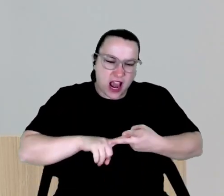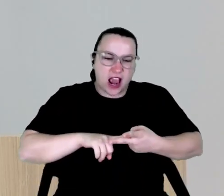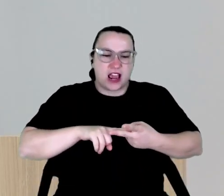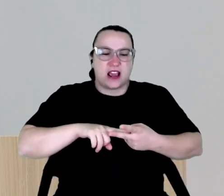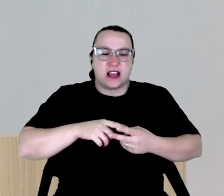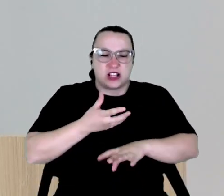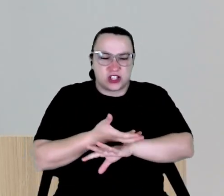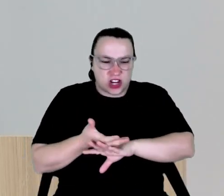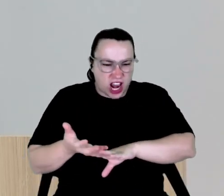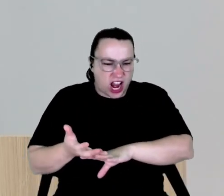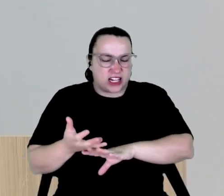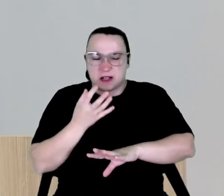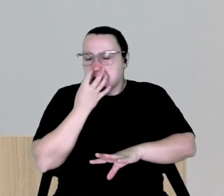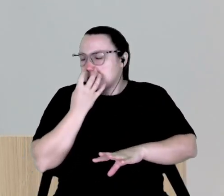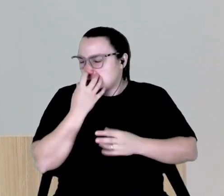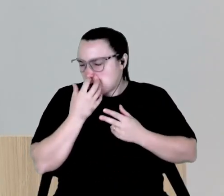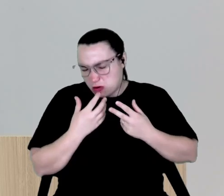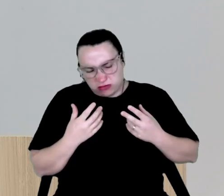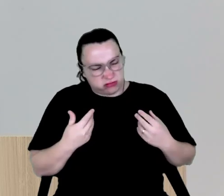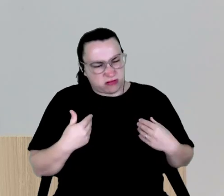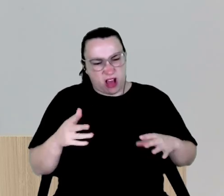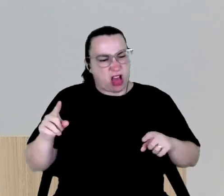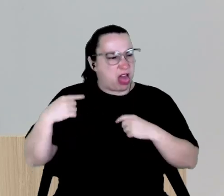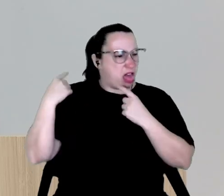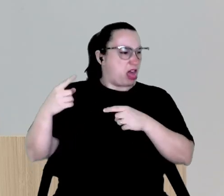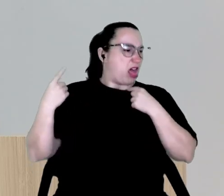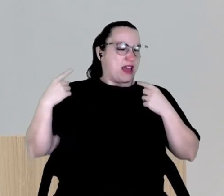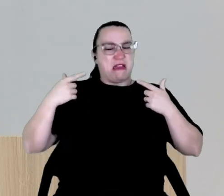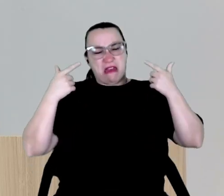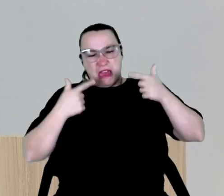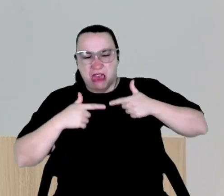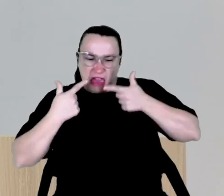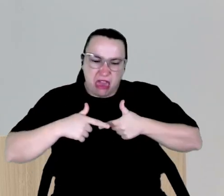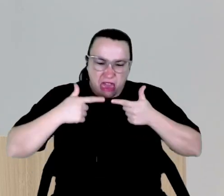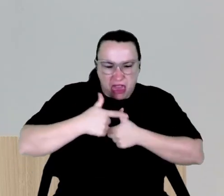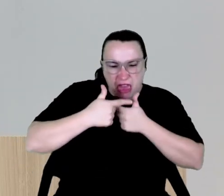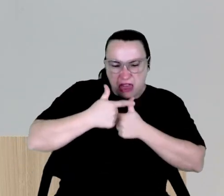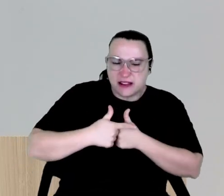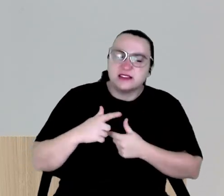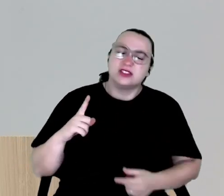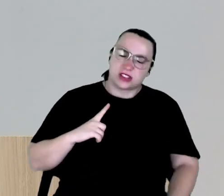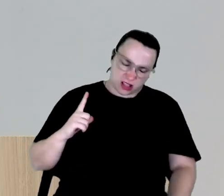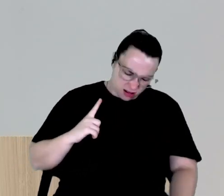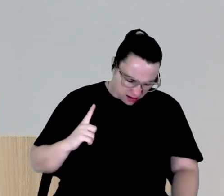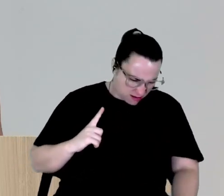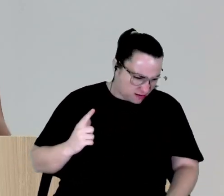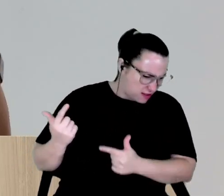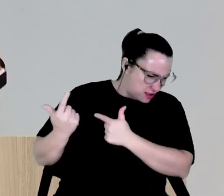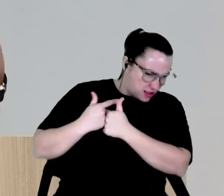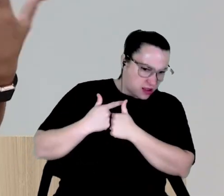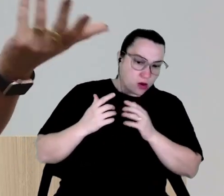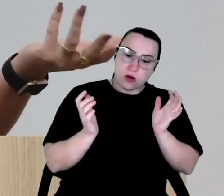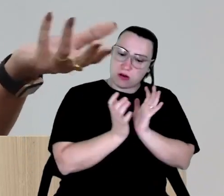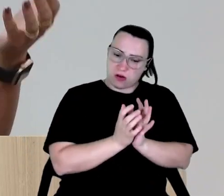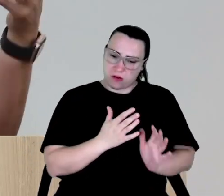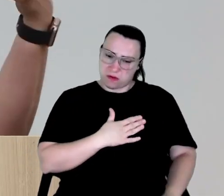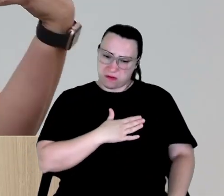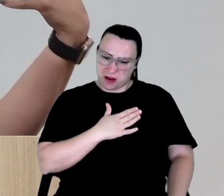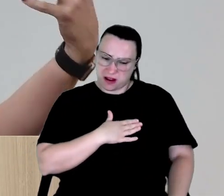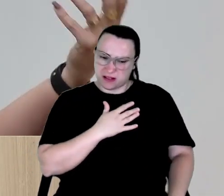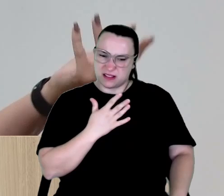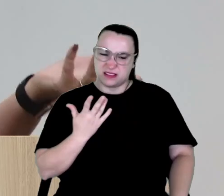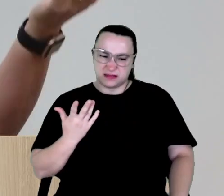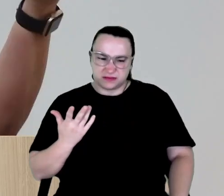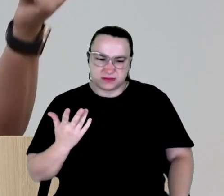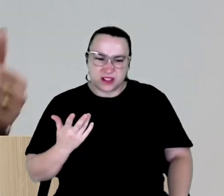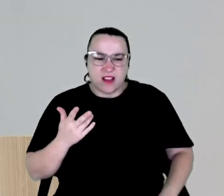críticas eu recebi por esse motivo. Muitas risadas da minha cara eu tive. O meu grupo, eu tive vários grupos fazendo aquele